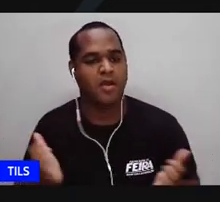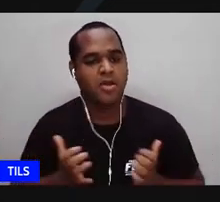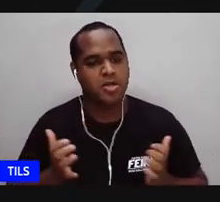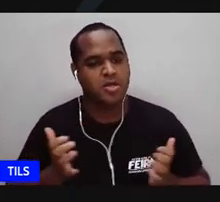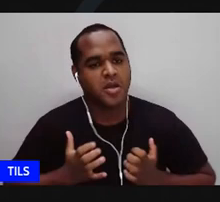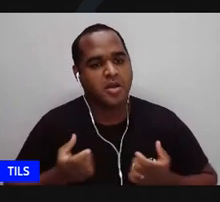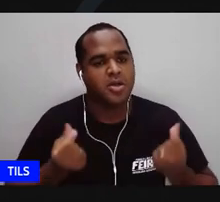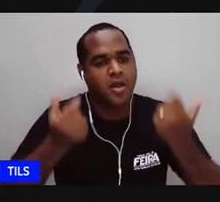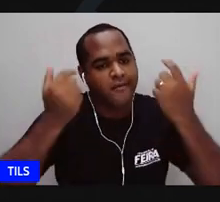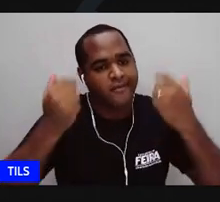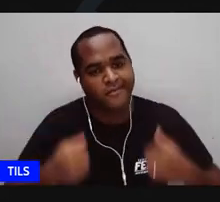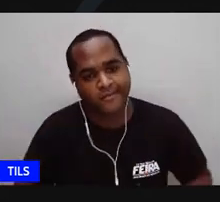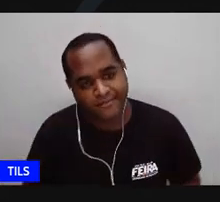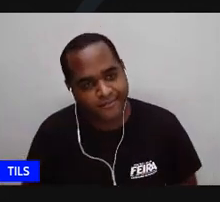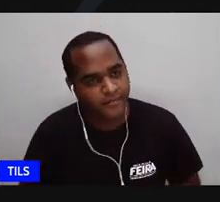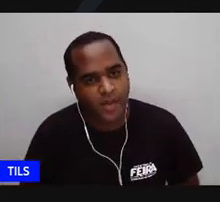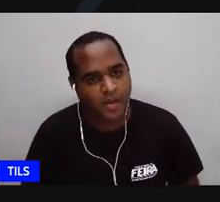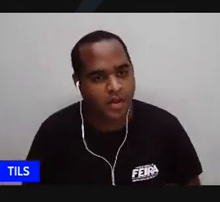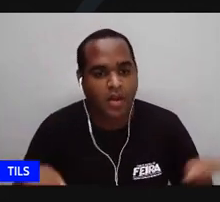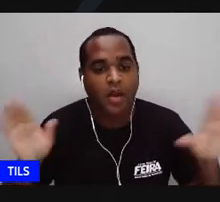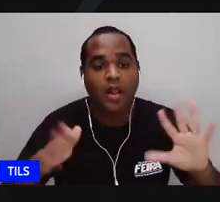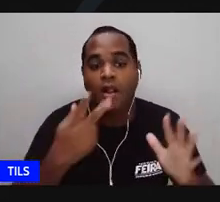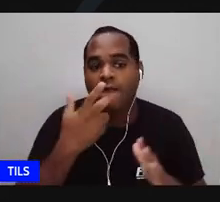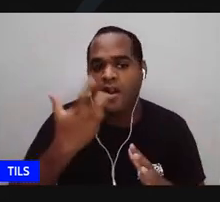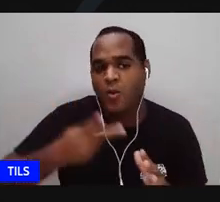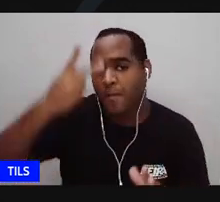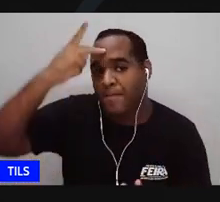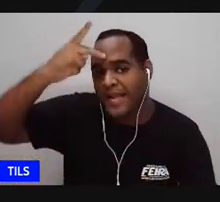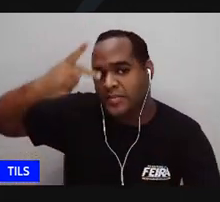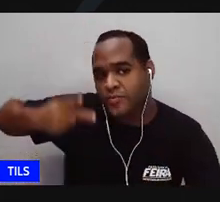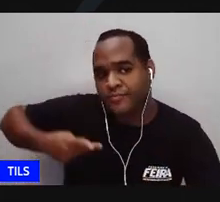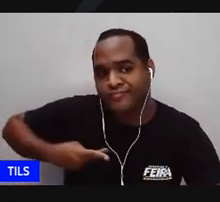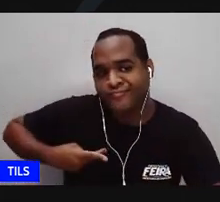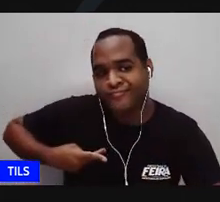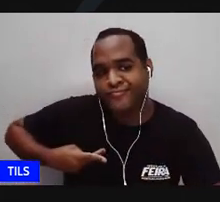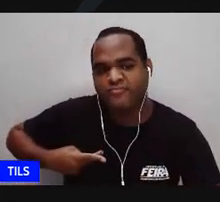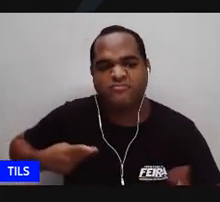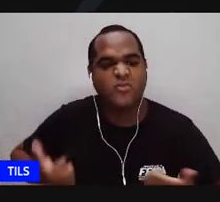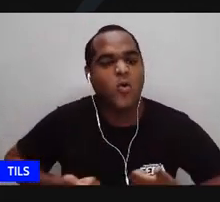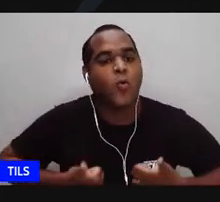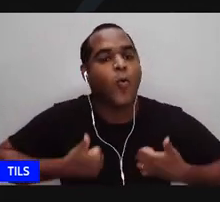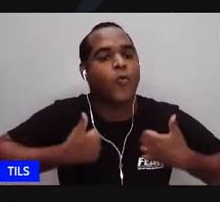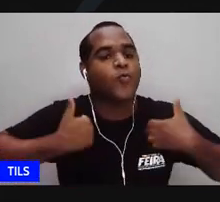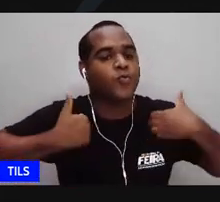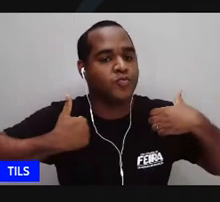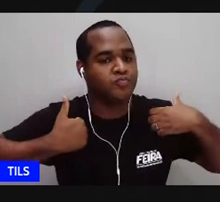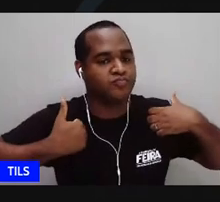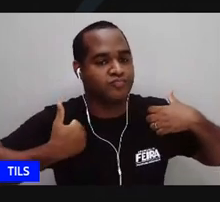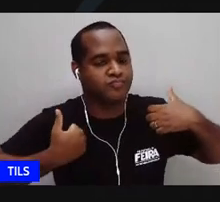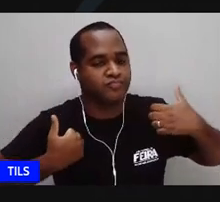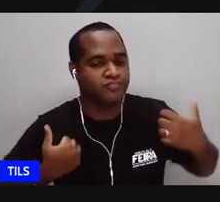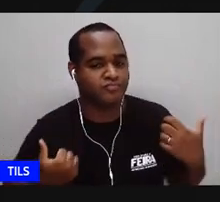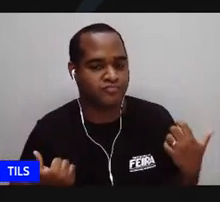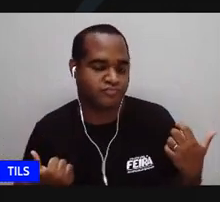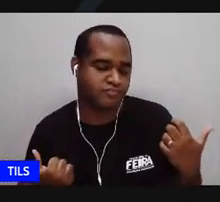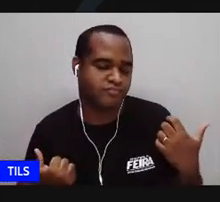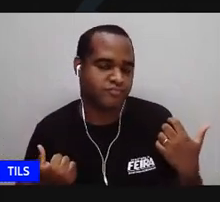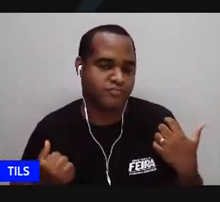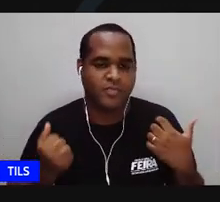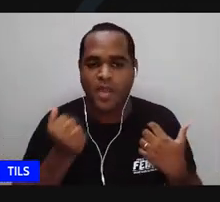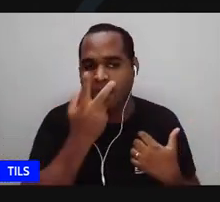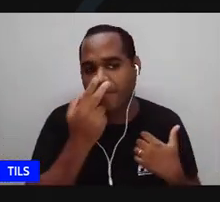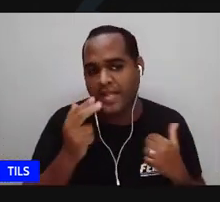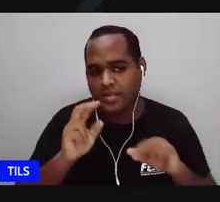ela está falando da questão do individualismo do egoísmo são situações